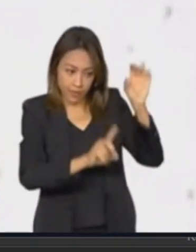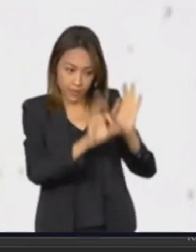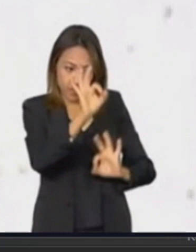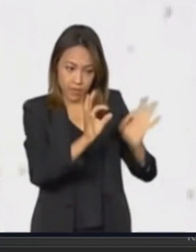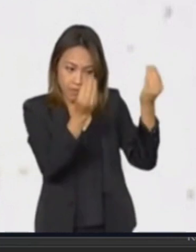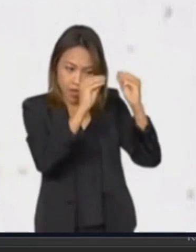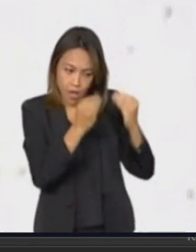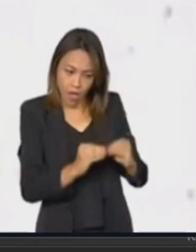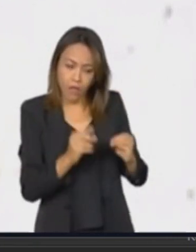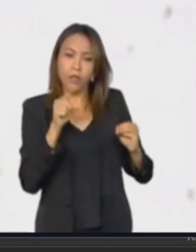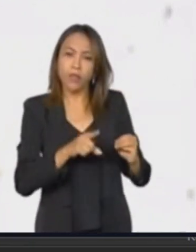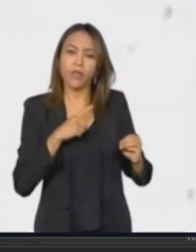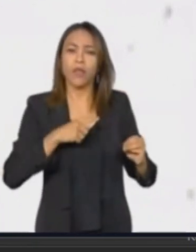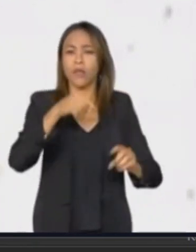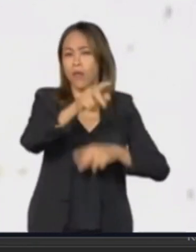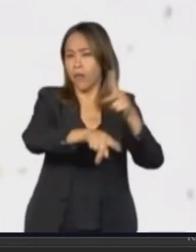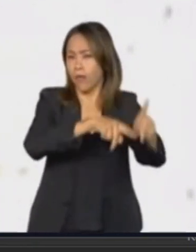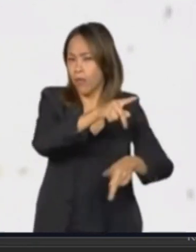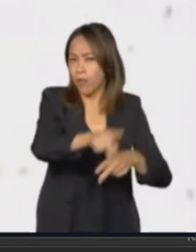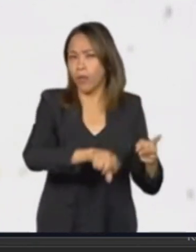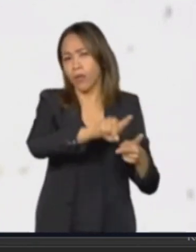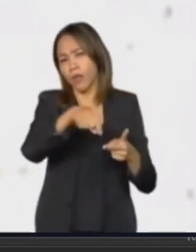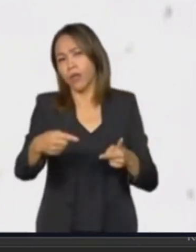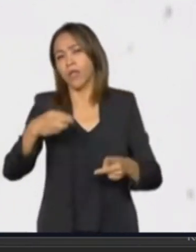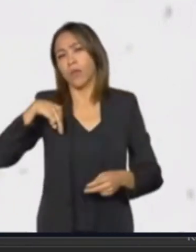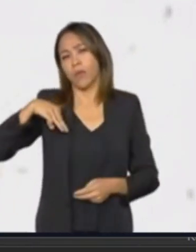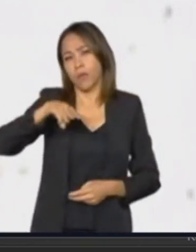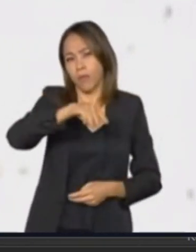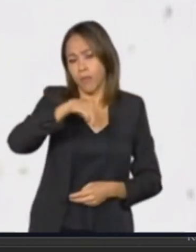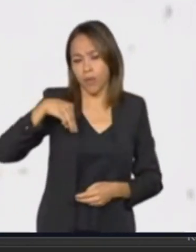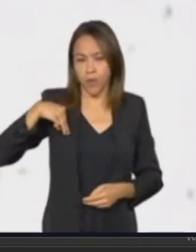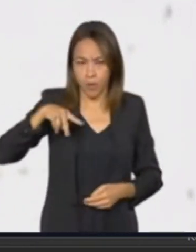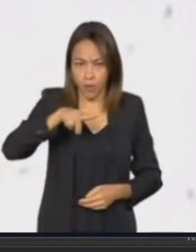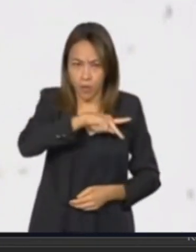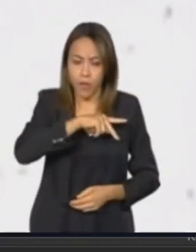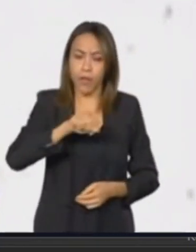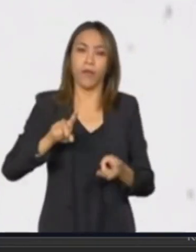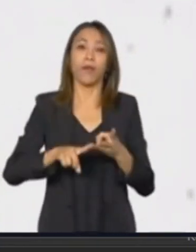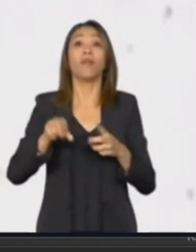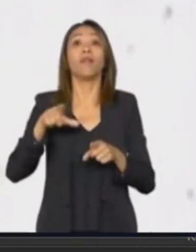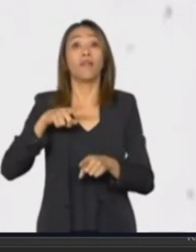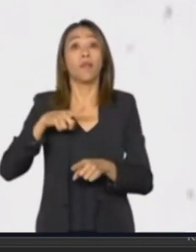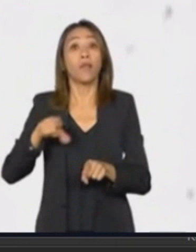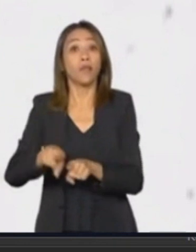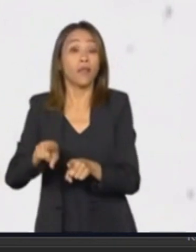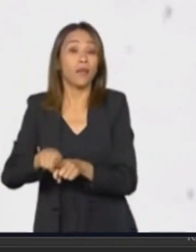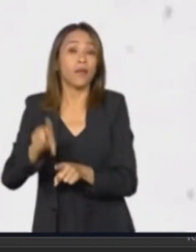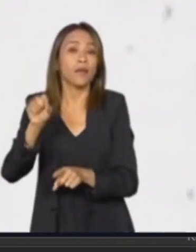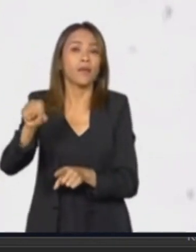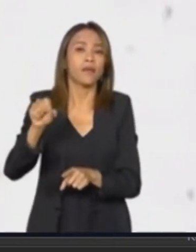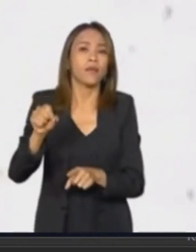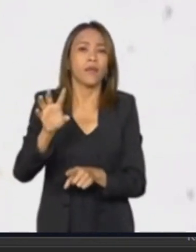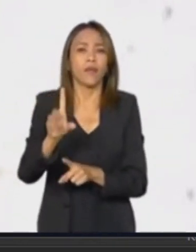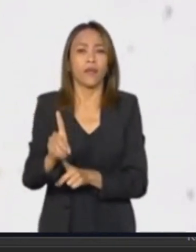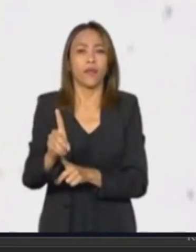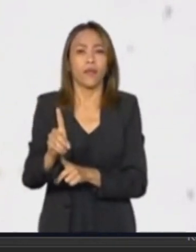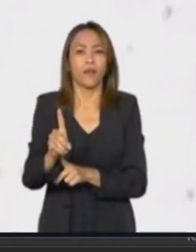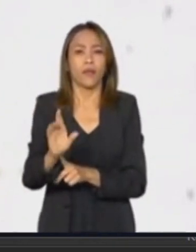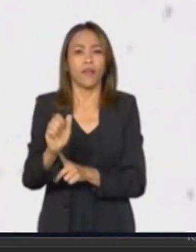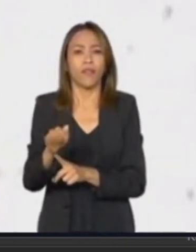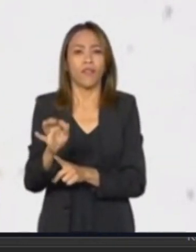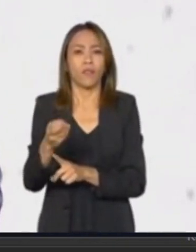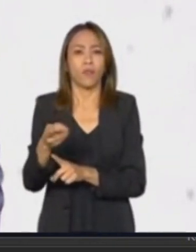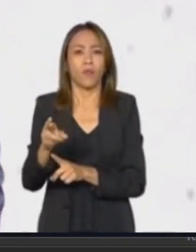popular, do Ministério Público, das defensorias. Igualmente tivemos a importante colaboração do Conselho Nacional de Direitos